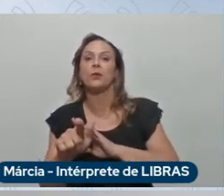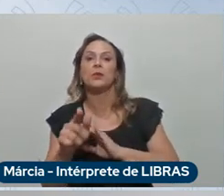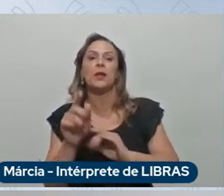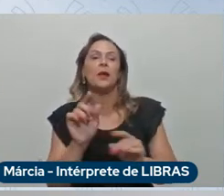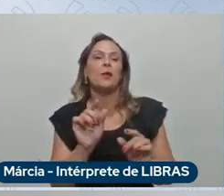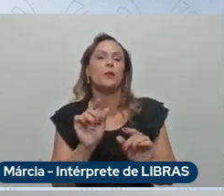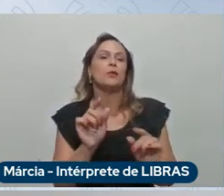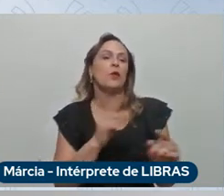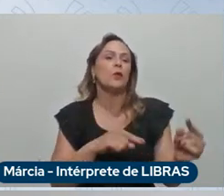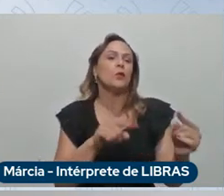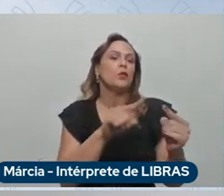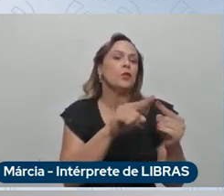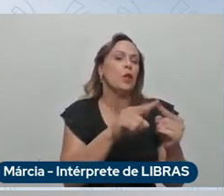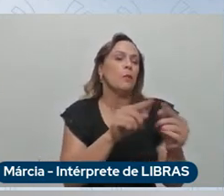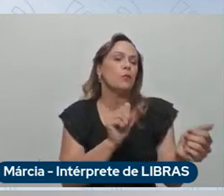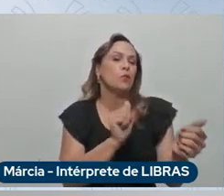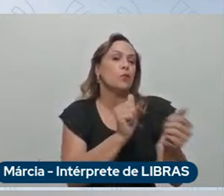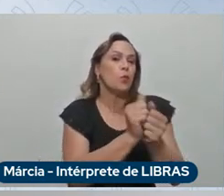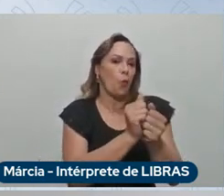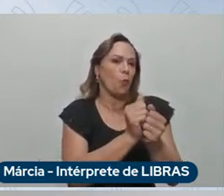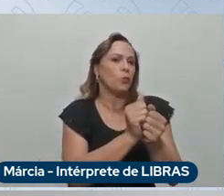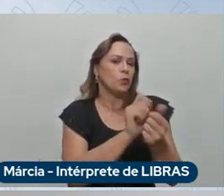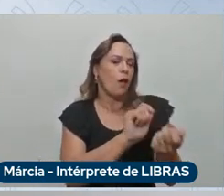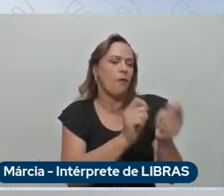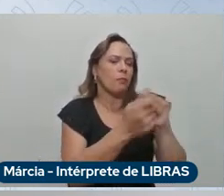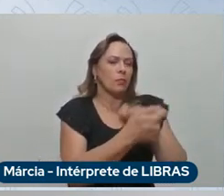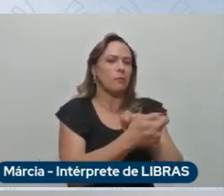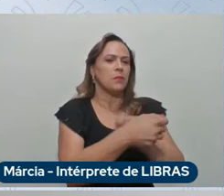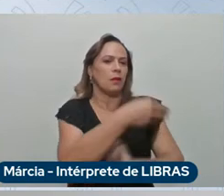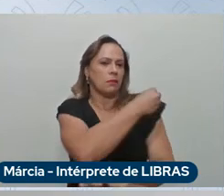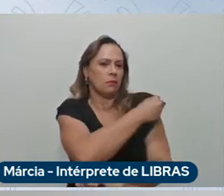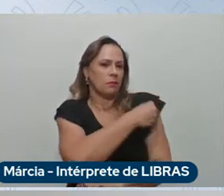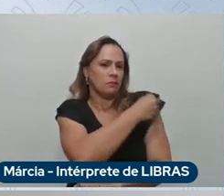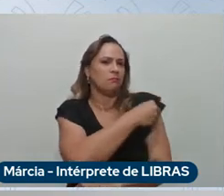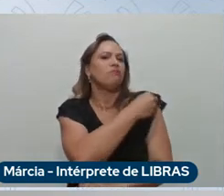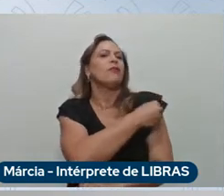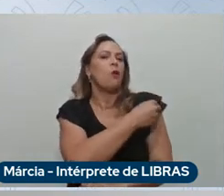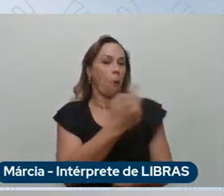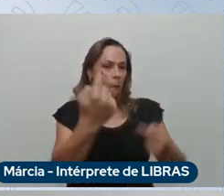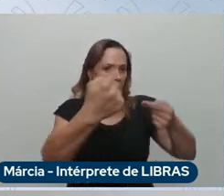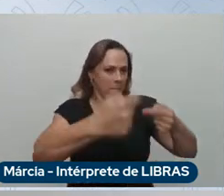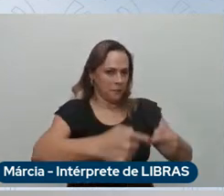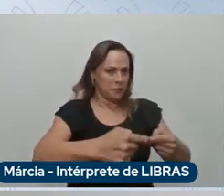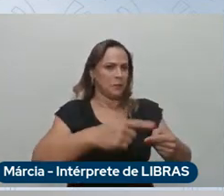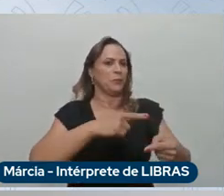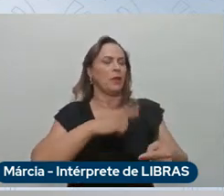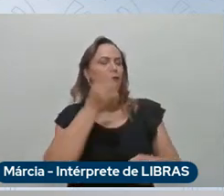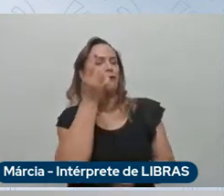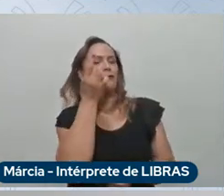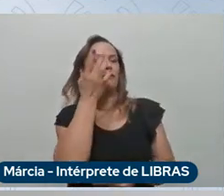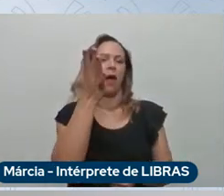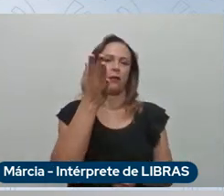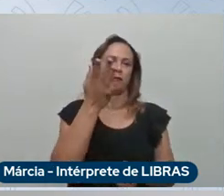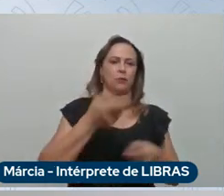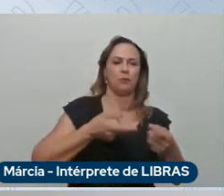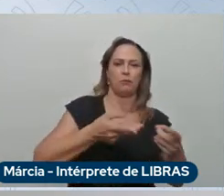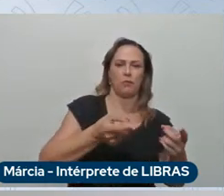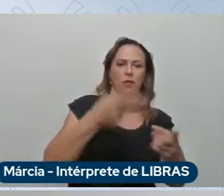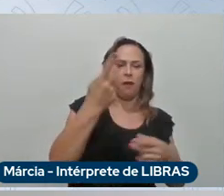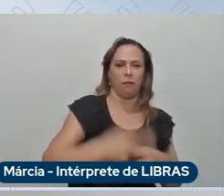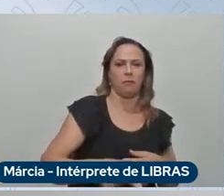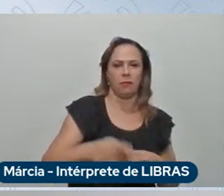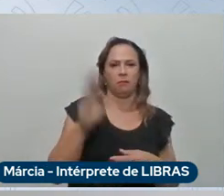combinadas com o etanol que serão mais competitivas mais fáceis para o mercado brasileiro